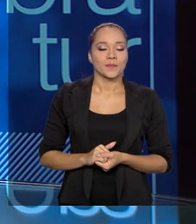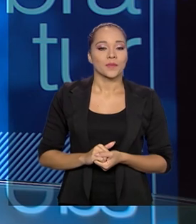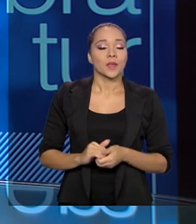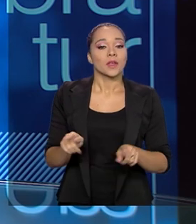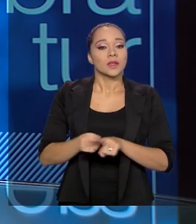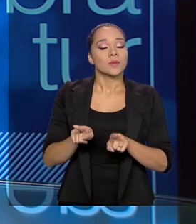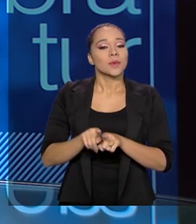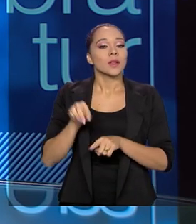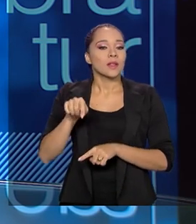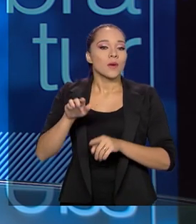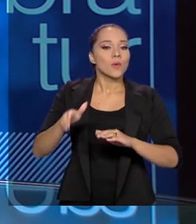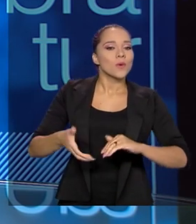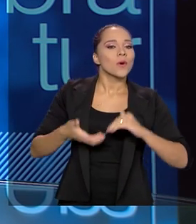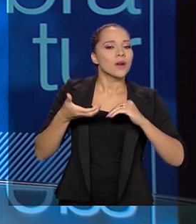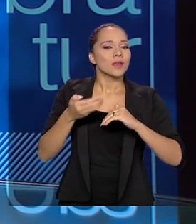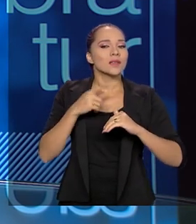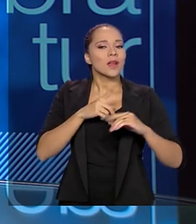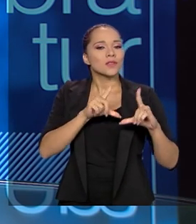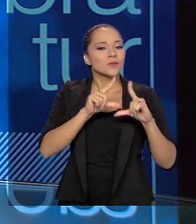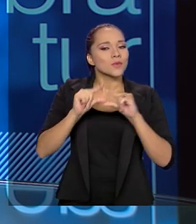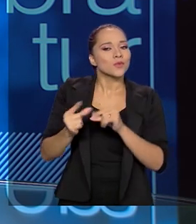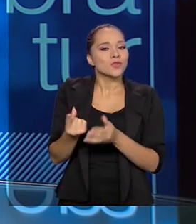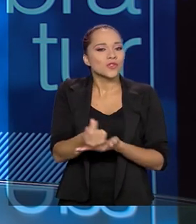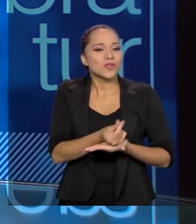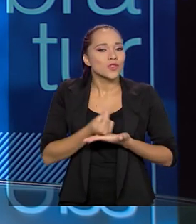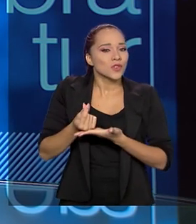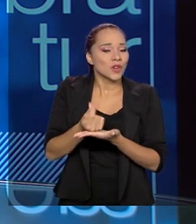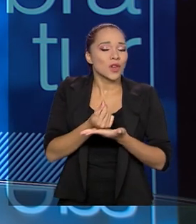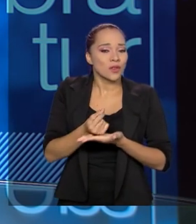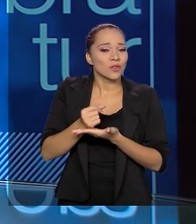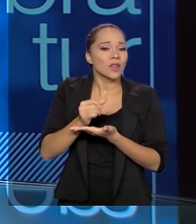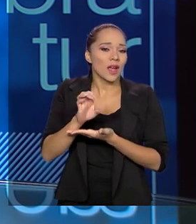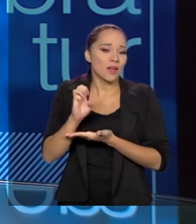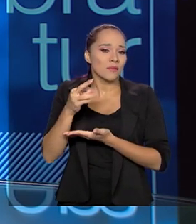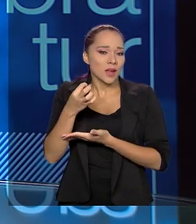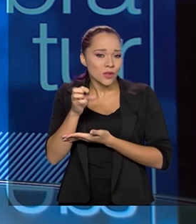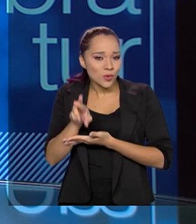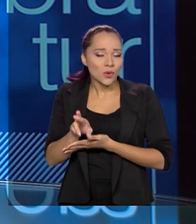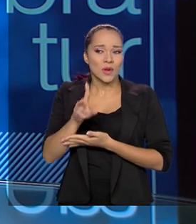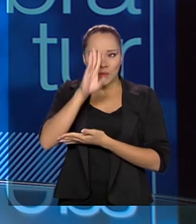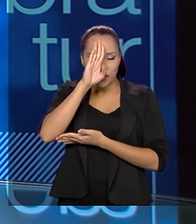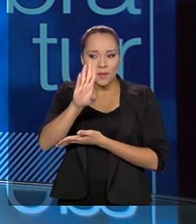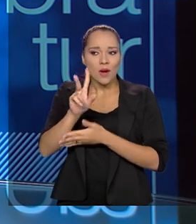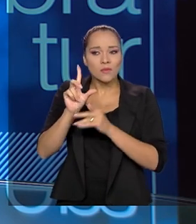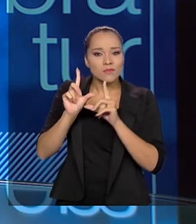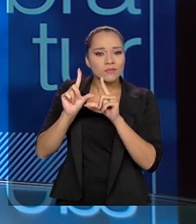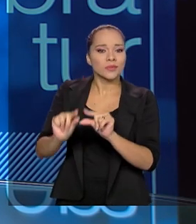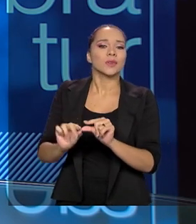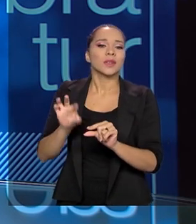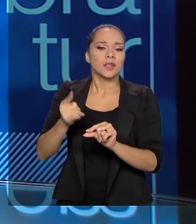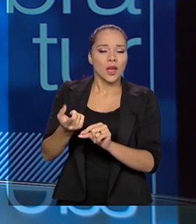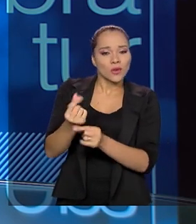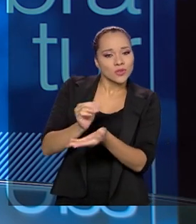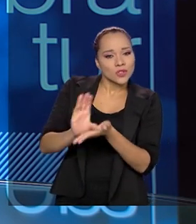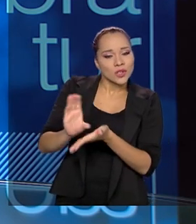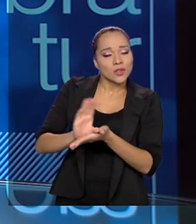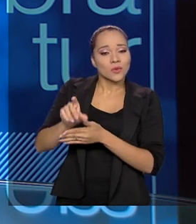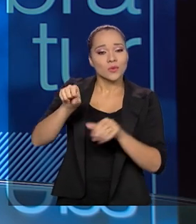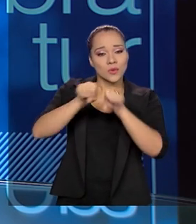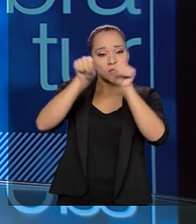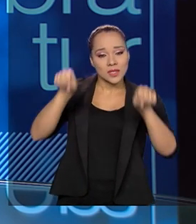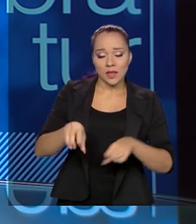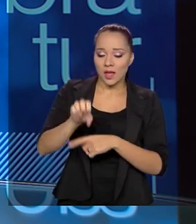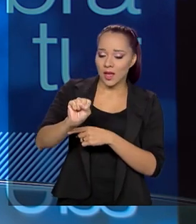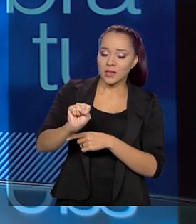Congresso cortou a fonte de recurso que a Embratur teria principal, que seria o recurso oriundo do Sistema S, do